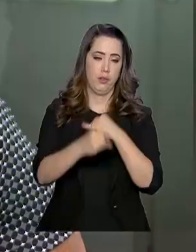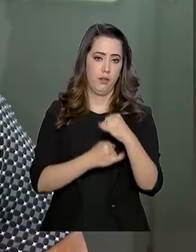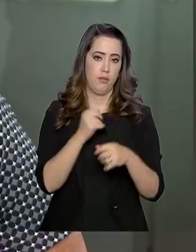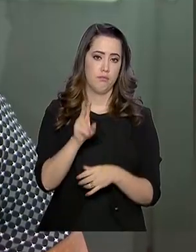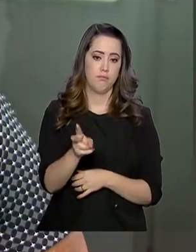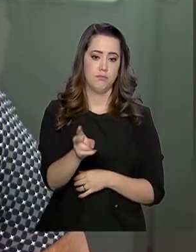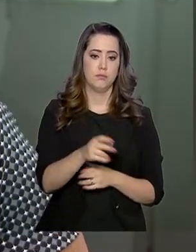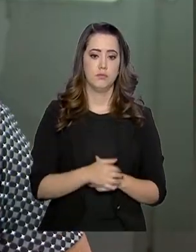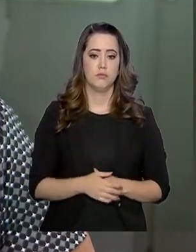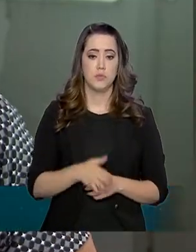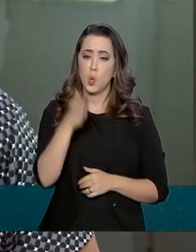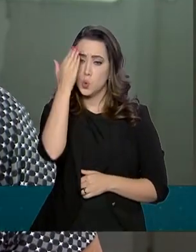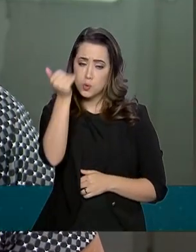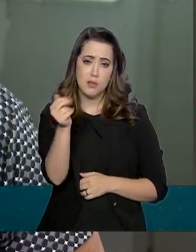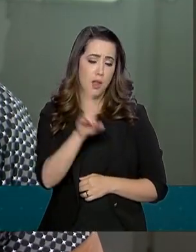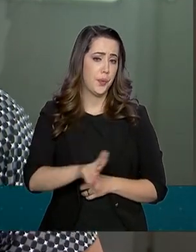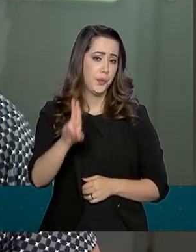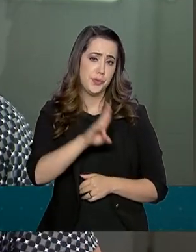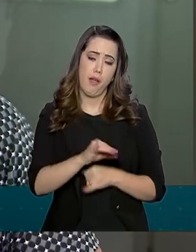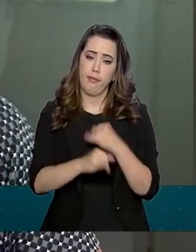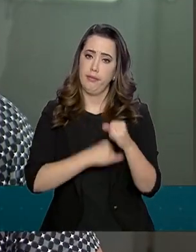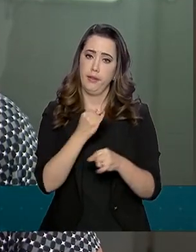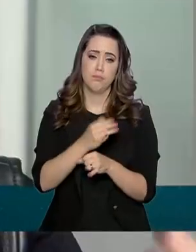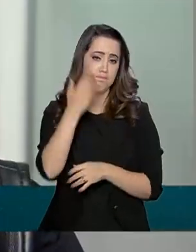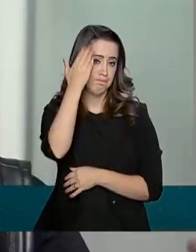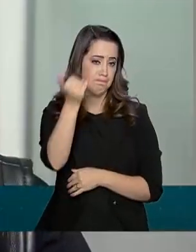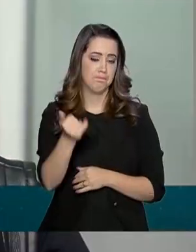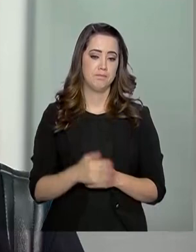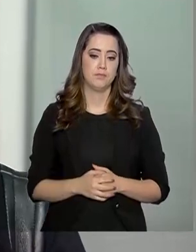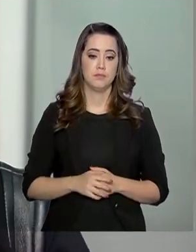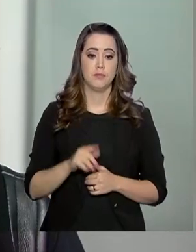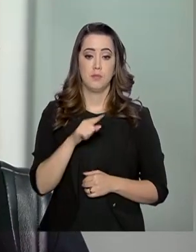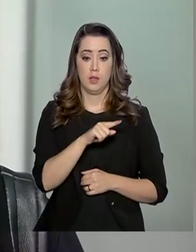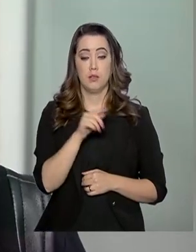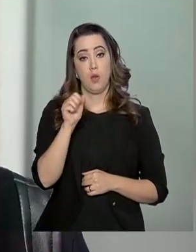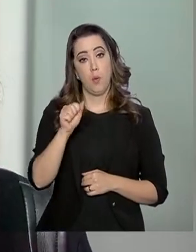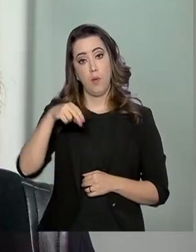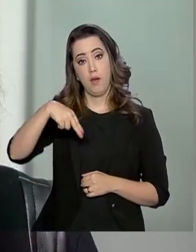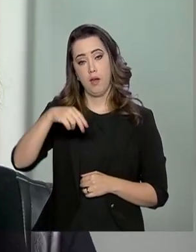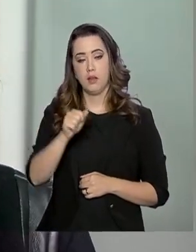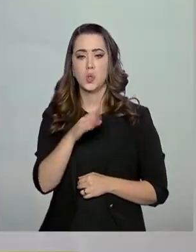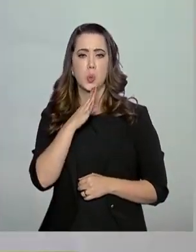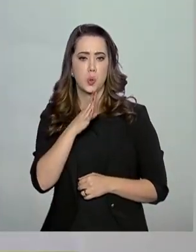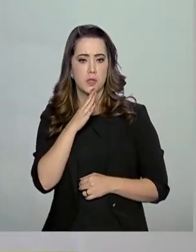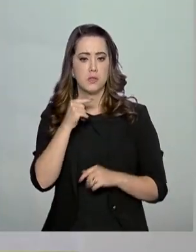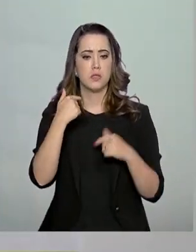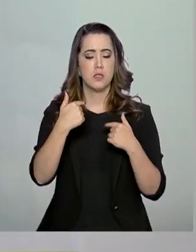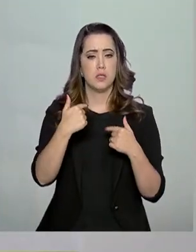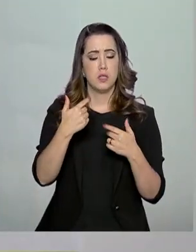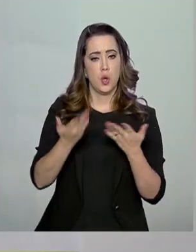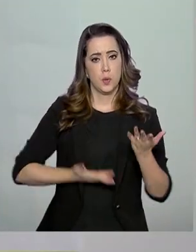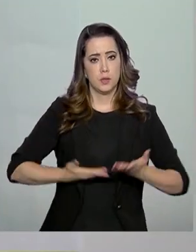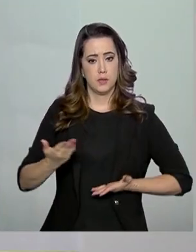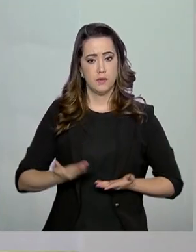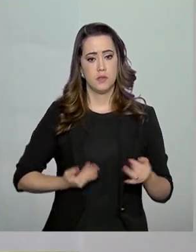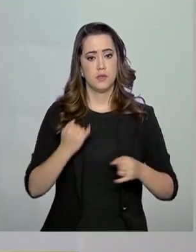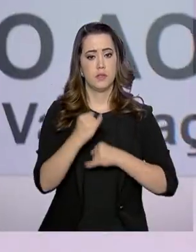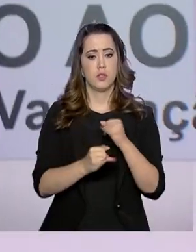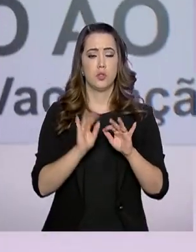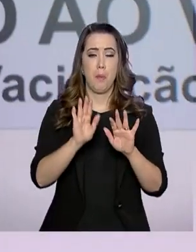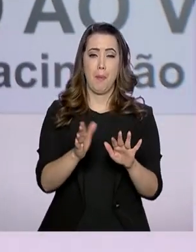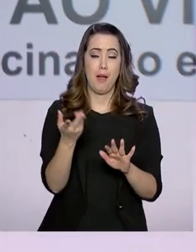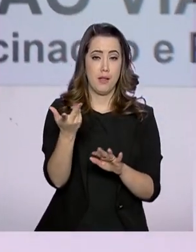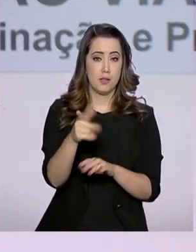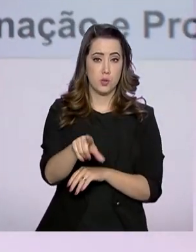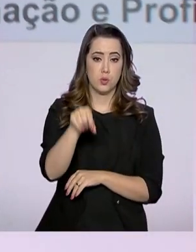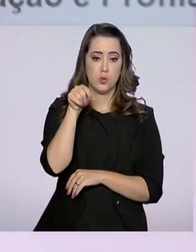Eu não sei mexer com internet, então não faria. Já a Ana Maria até conhecia o serviço digital, mas preferiu